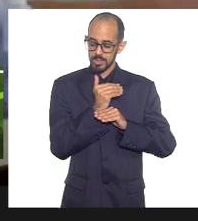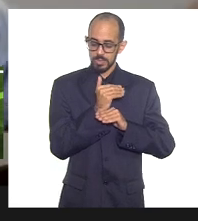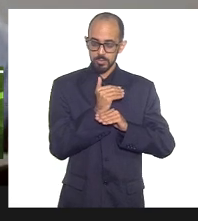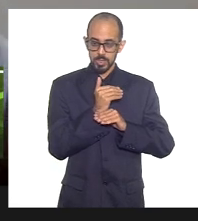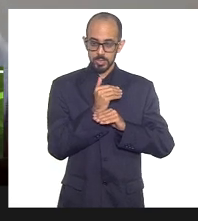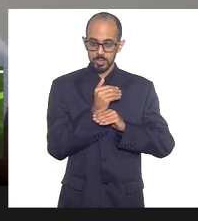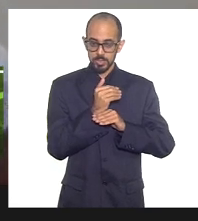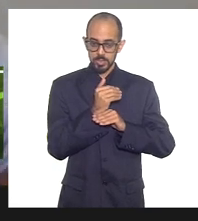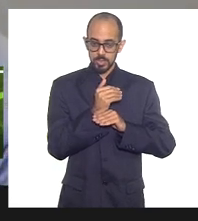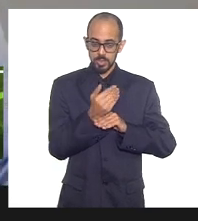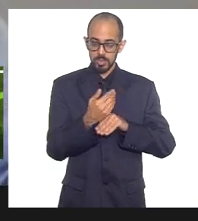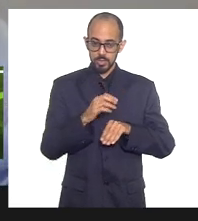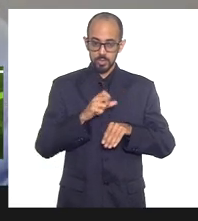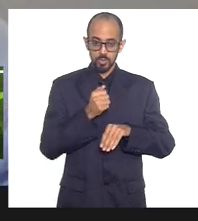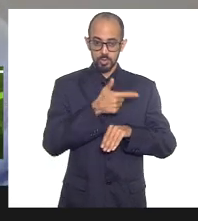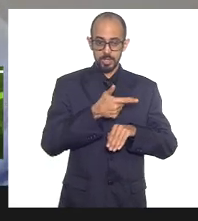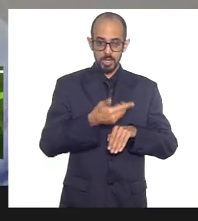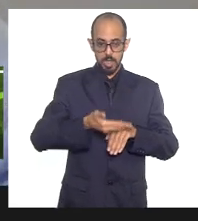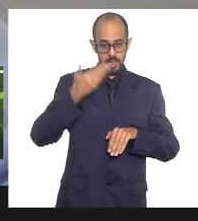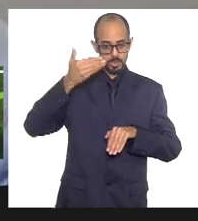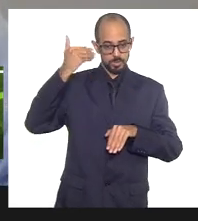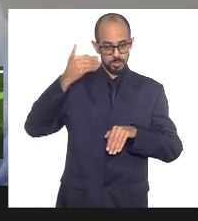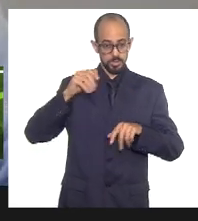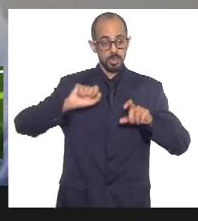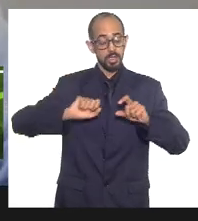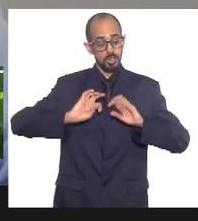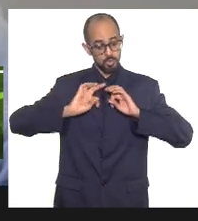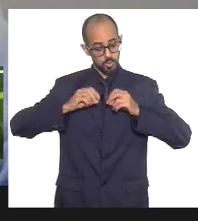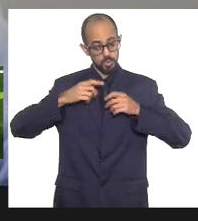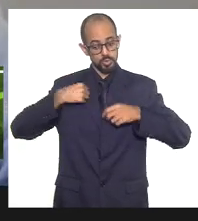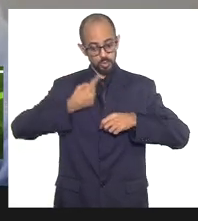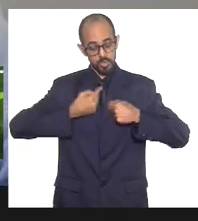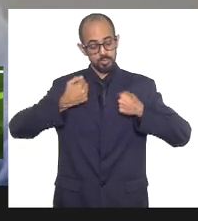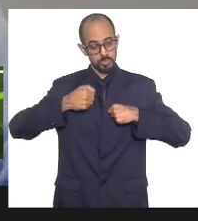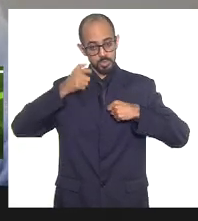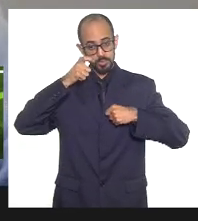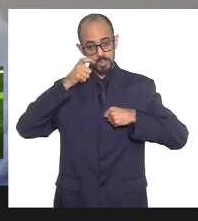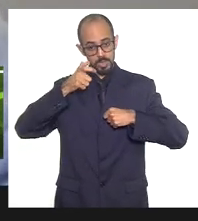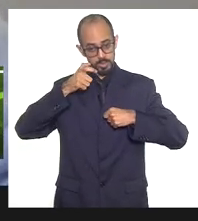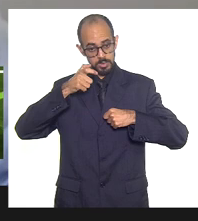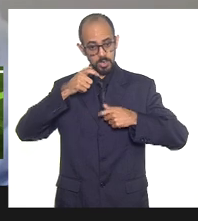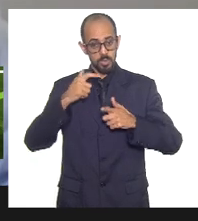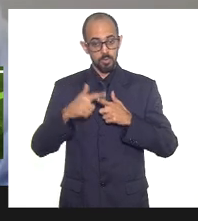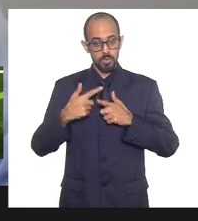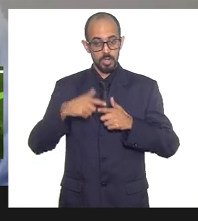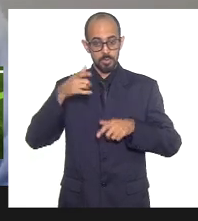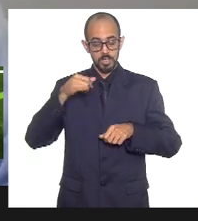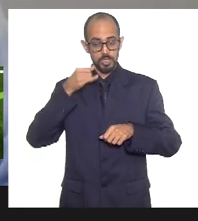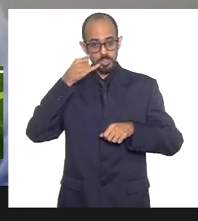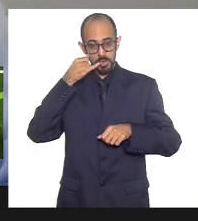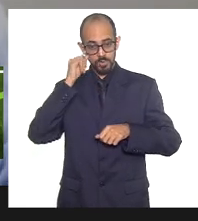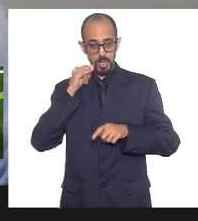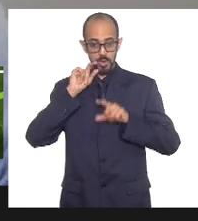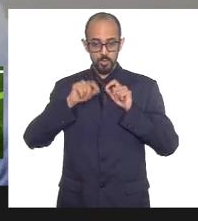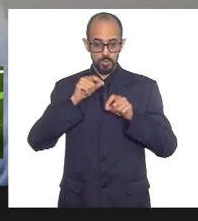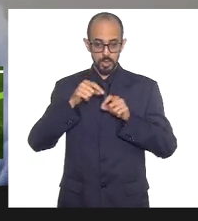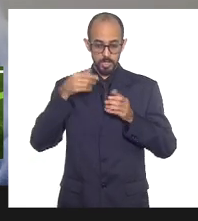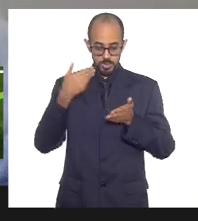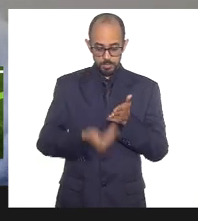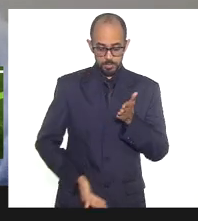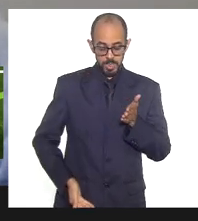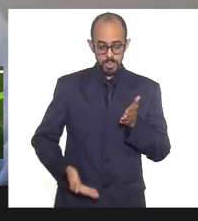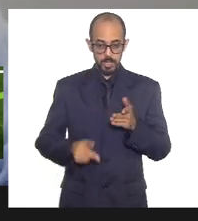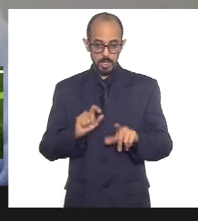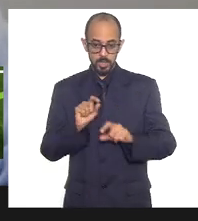tempos pretéritos. Então, isso deve chamar nossa atenção, até para a gente não se perder na sinonimia